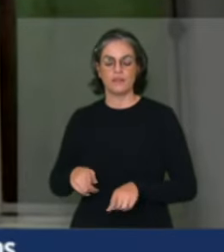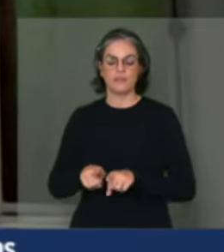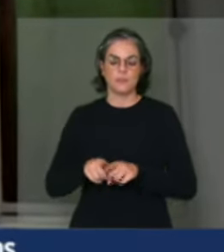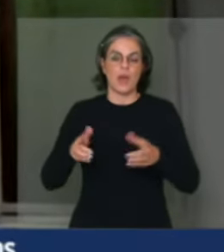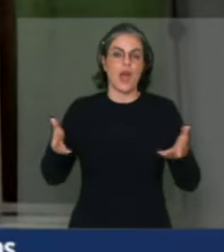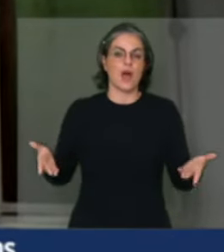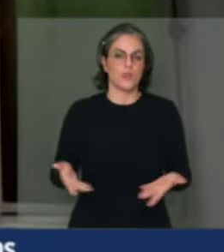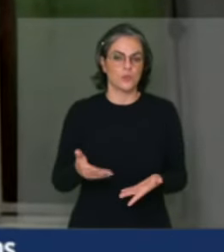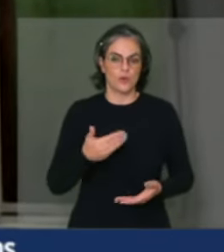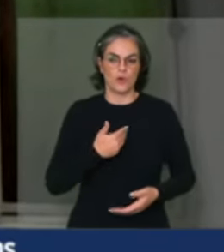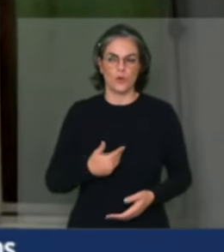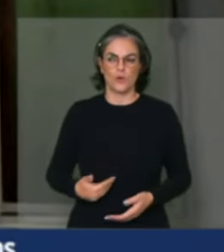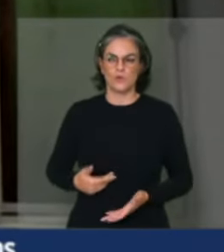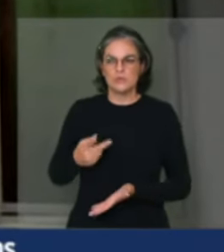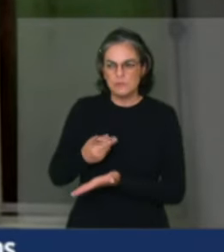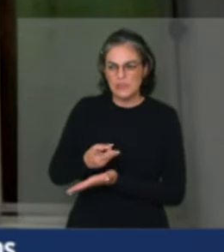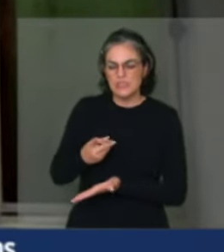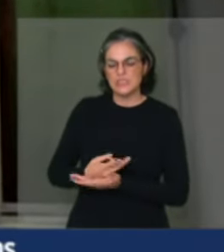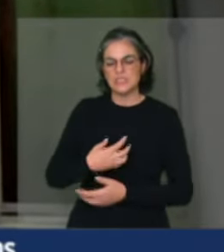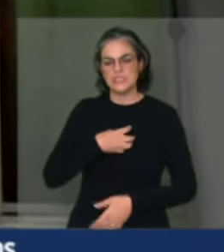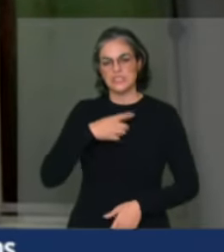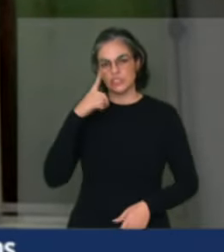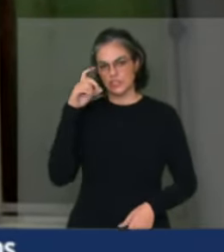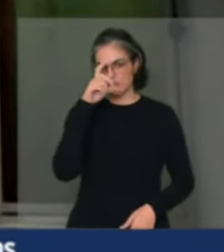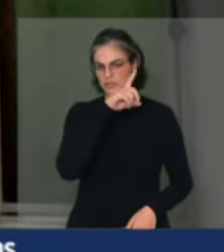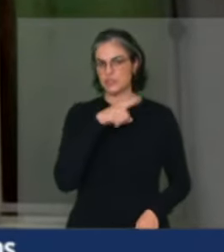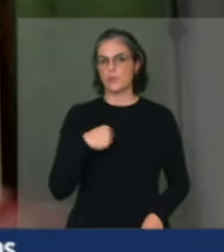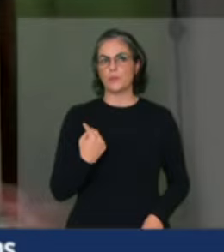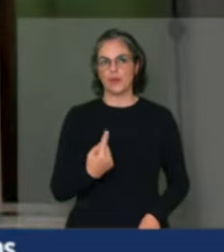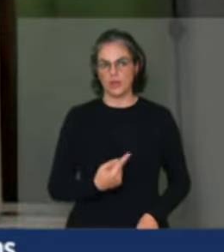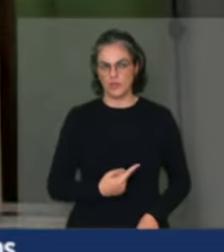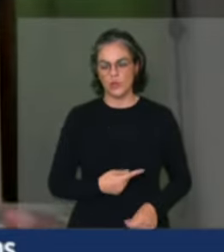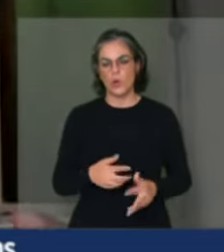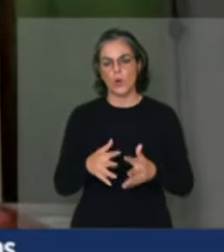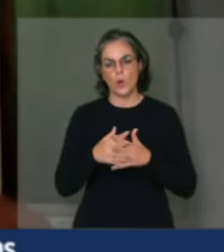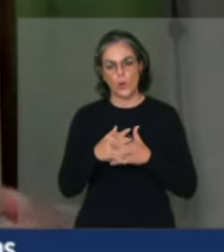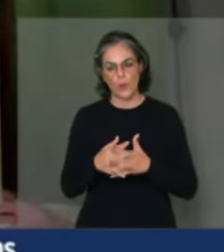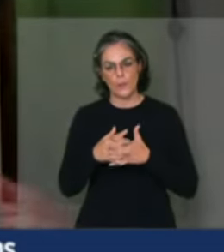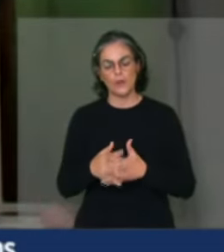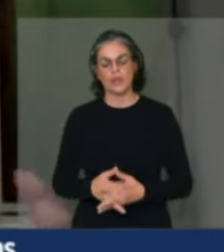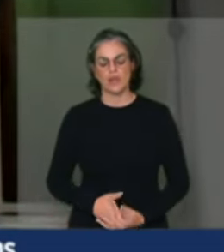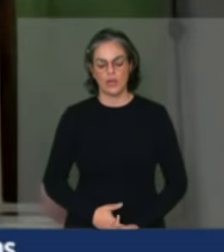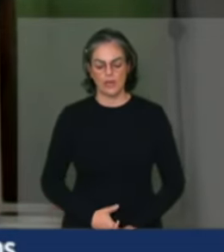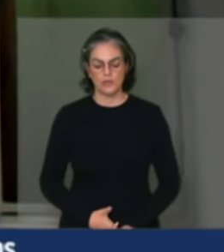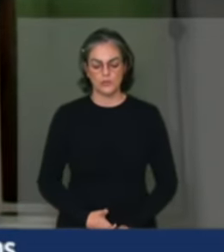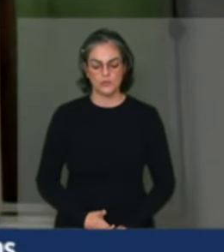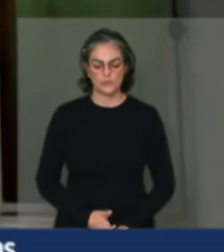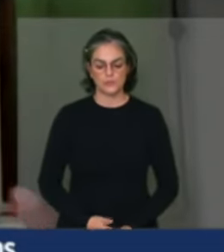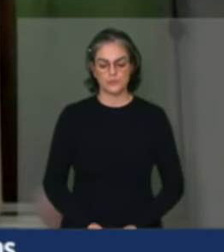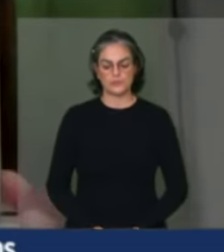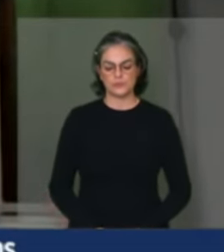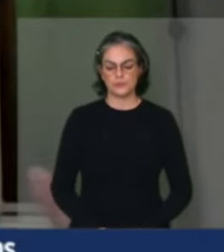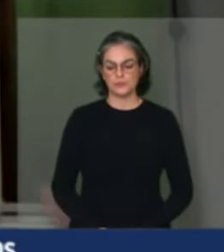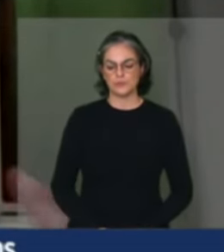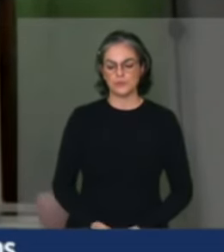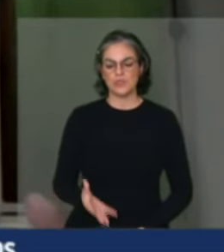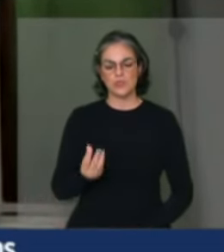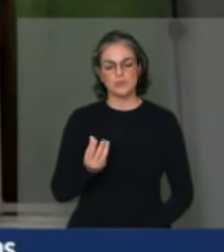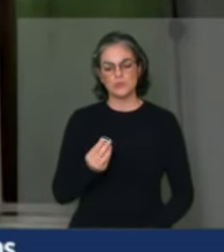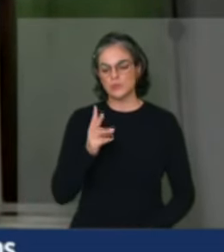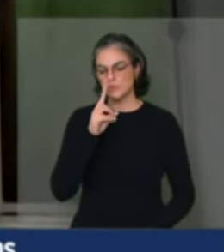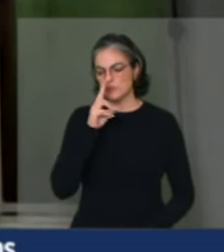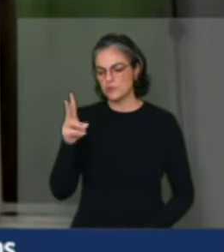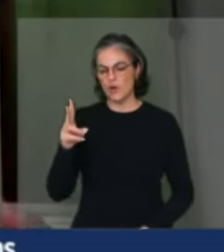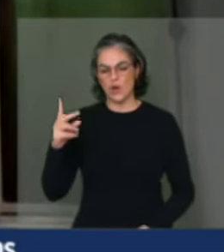difícil, muito complicada e isso vai para os dois extremos na correlação de forças e da luta de